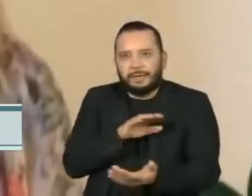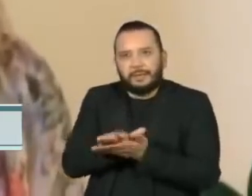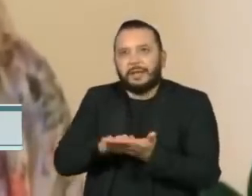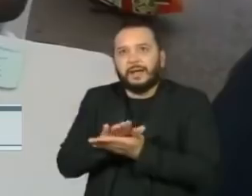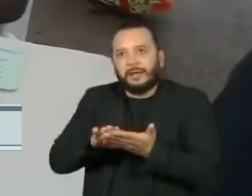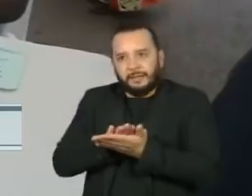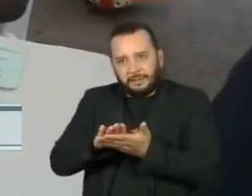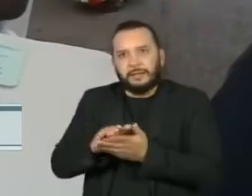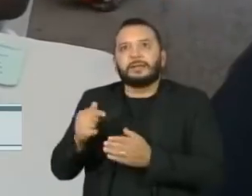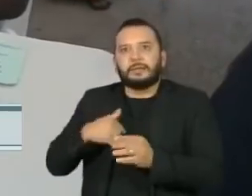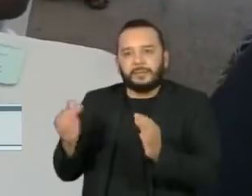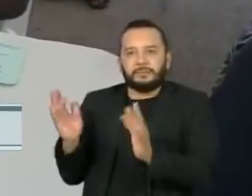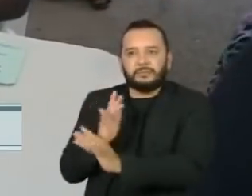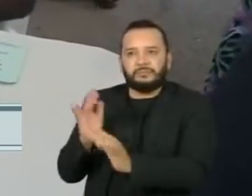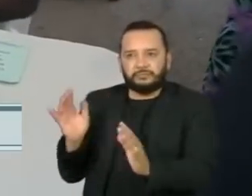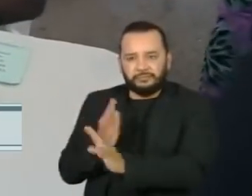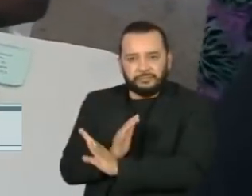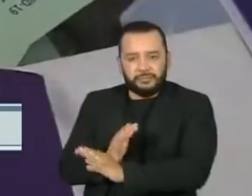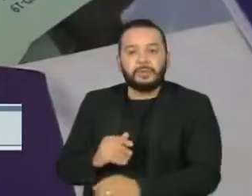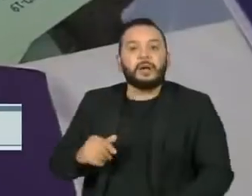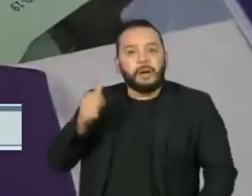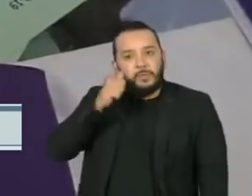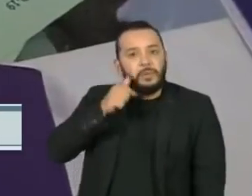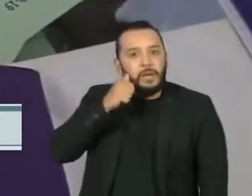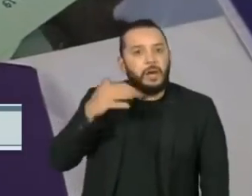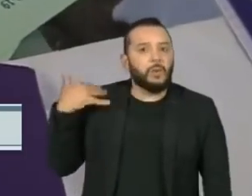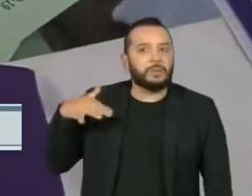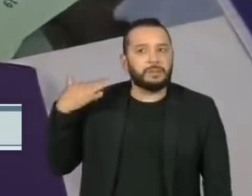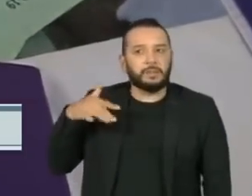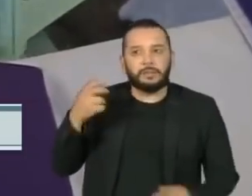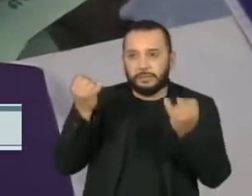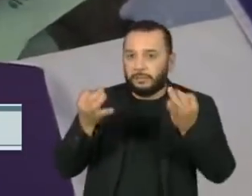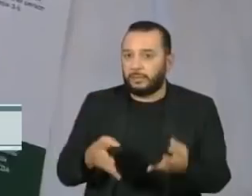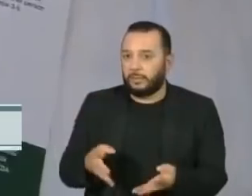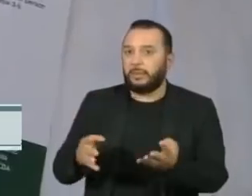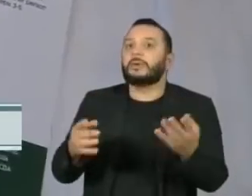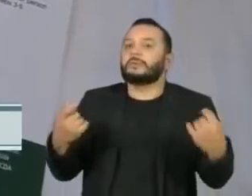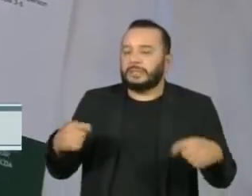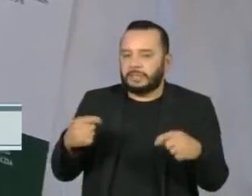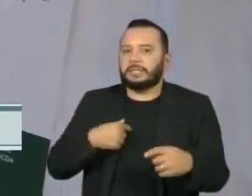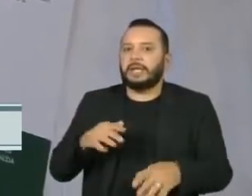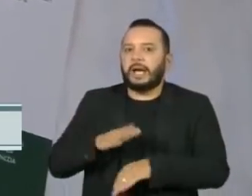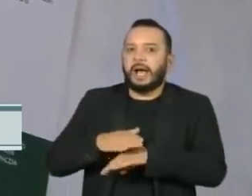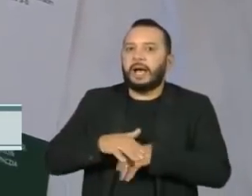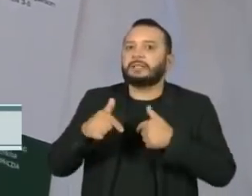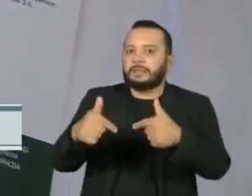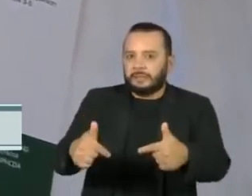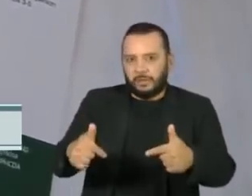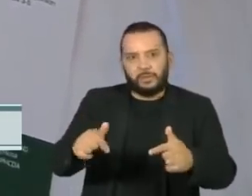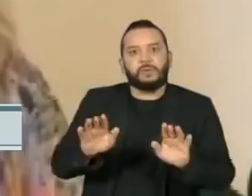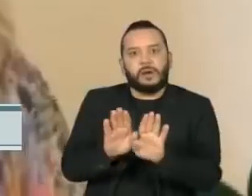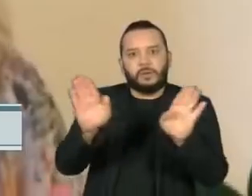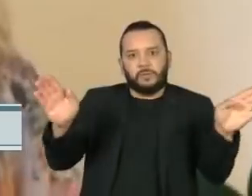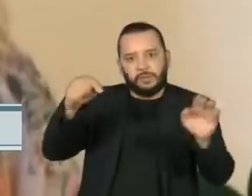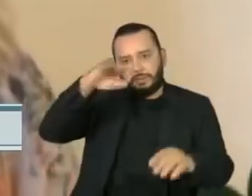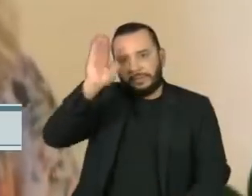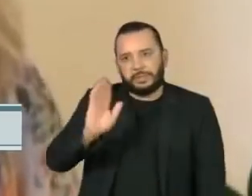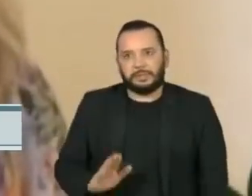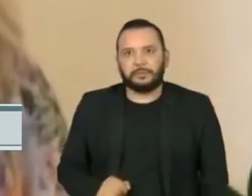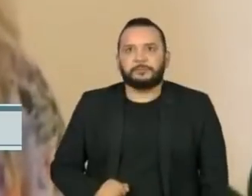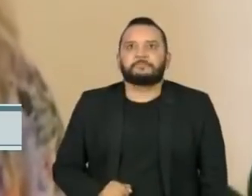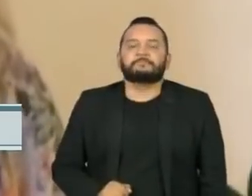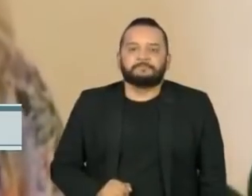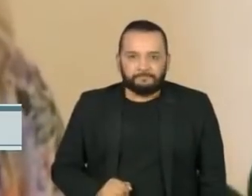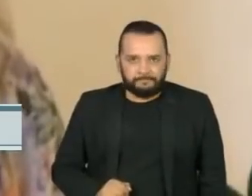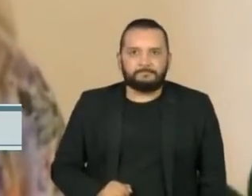circula muito. A infectologista Rosana Richman também defende a adoção imediata de medidas nos aeroportos brasileiros. Desde a